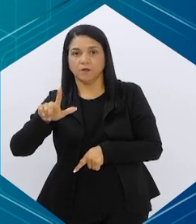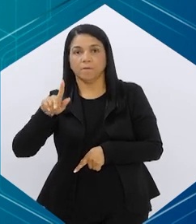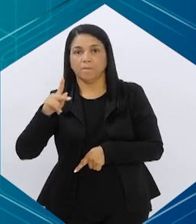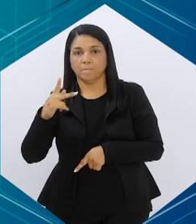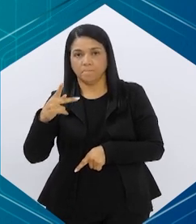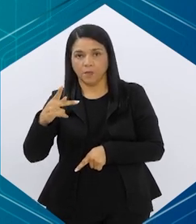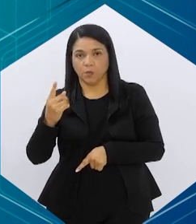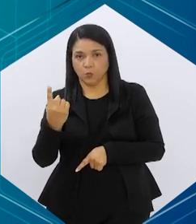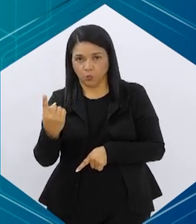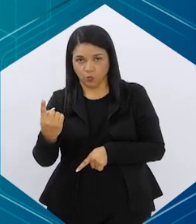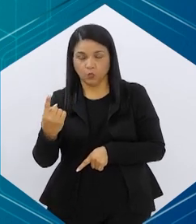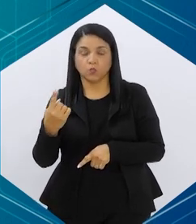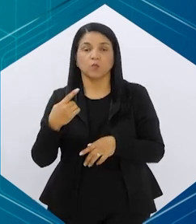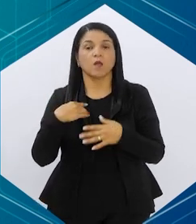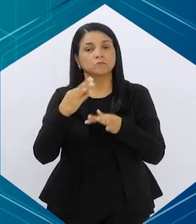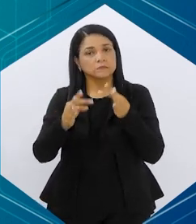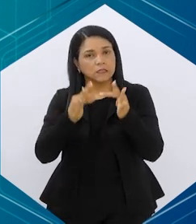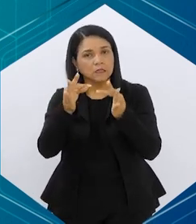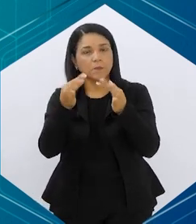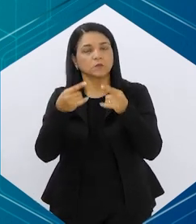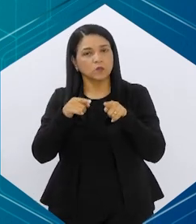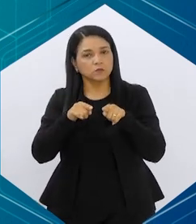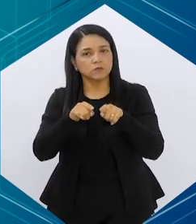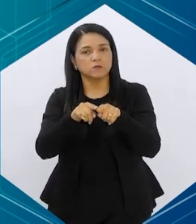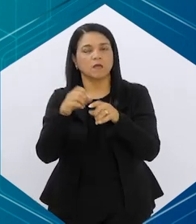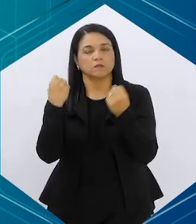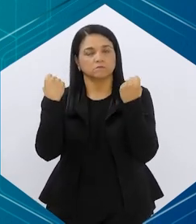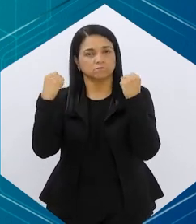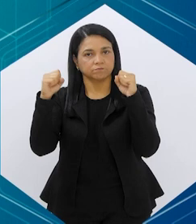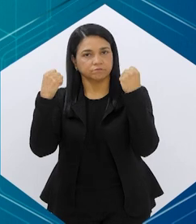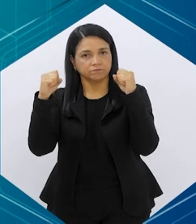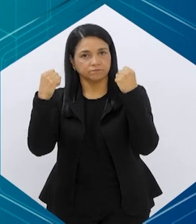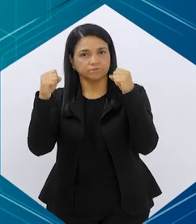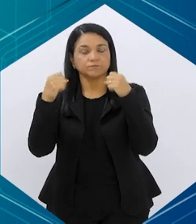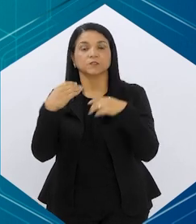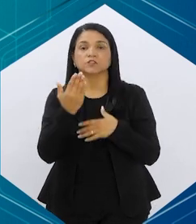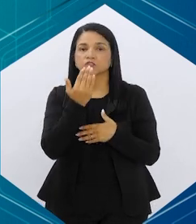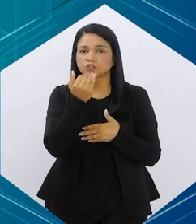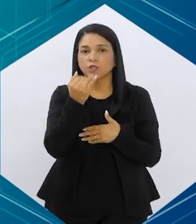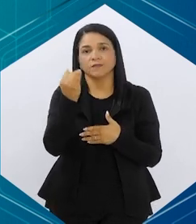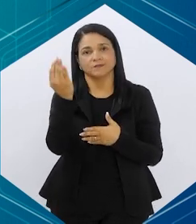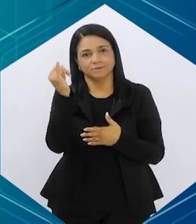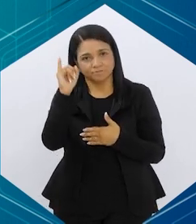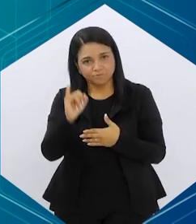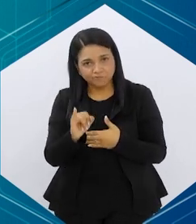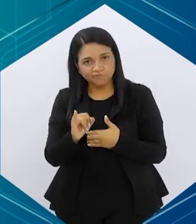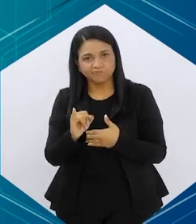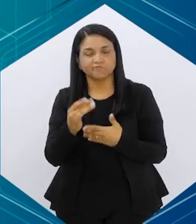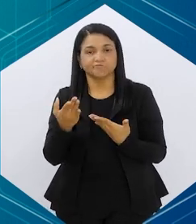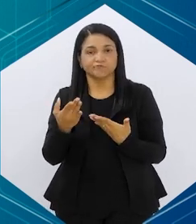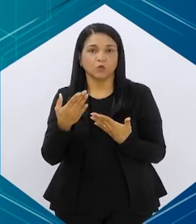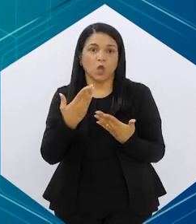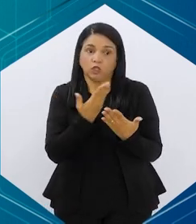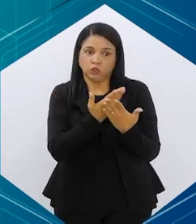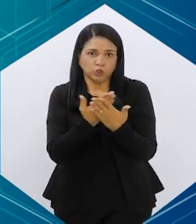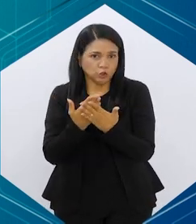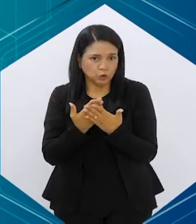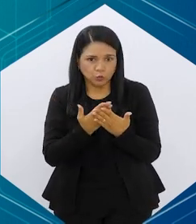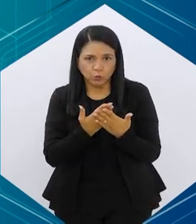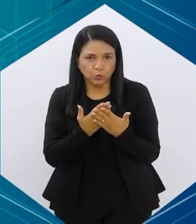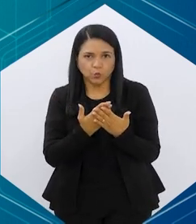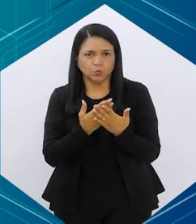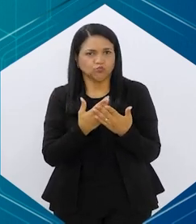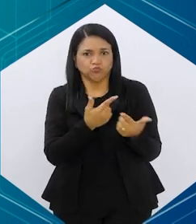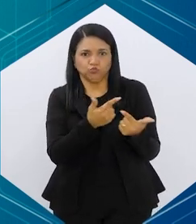futuro do tratamento da obesidade associada à atividade física e dieta. Então, não é nenhum estudo